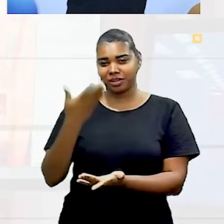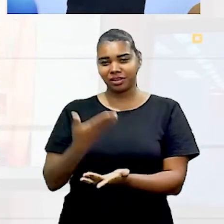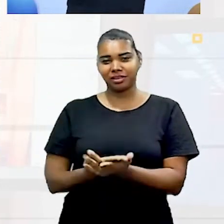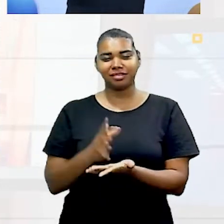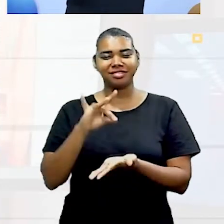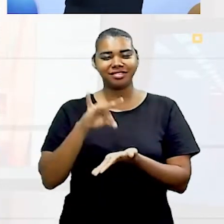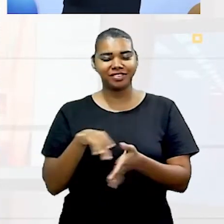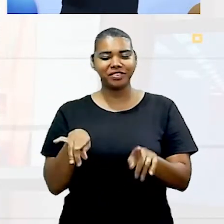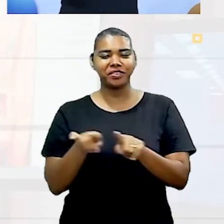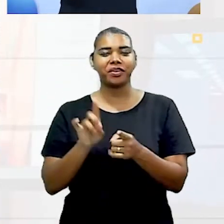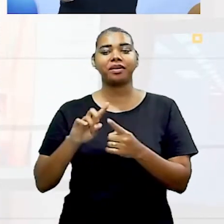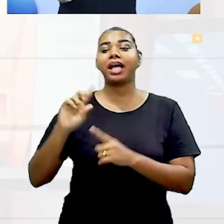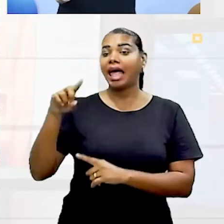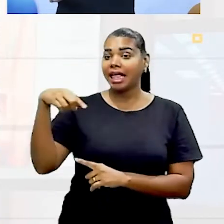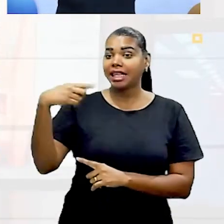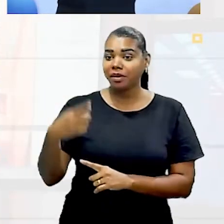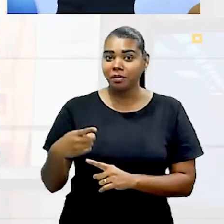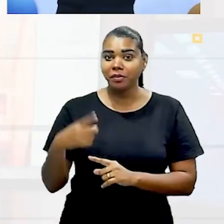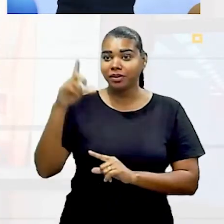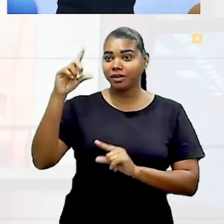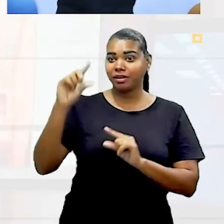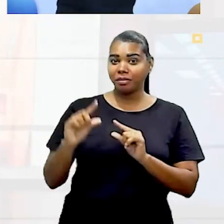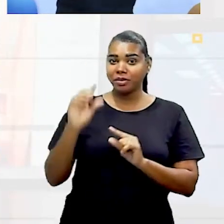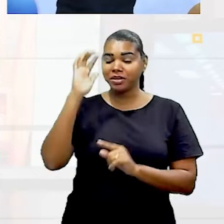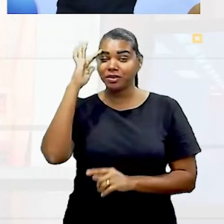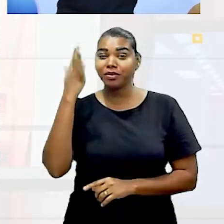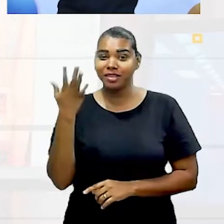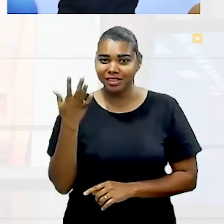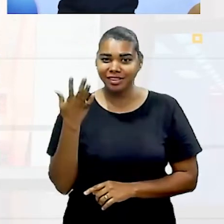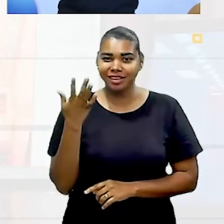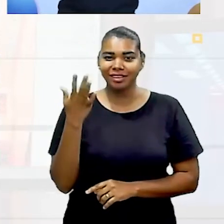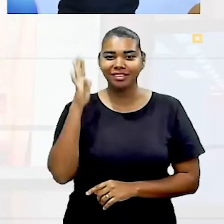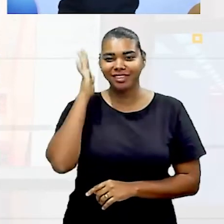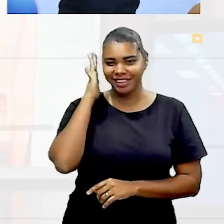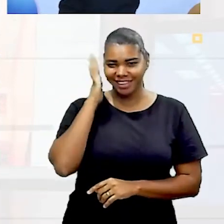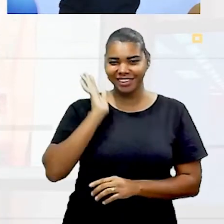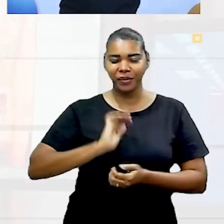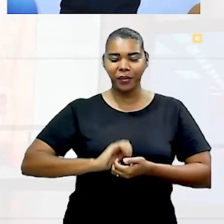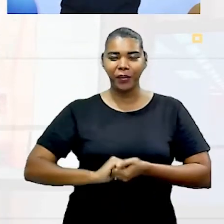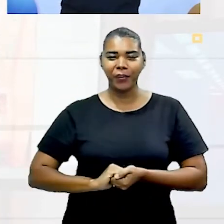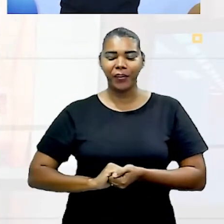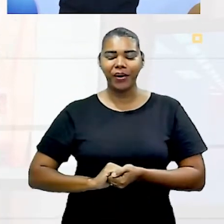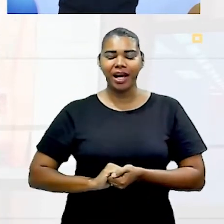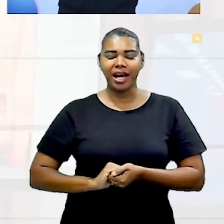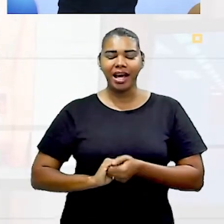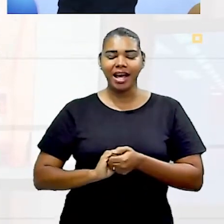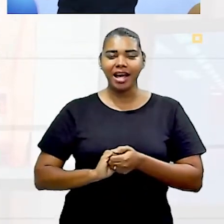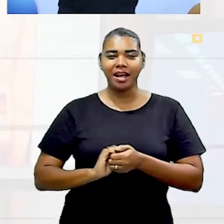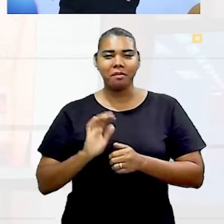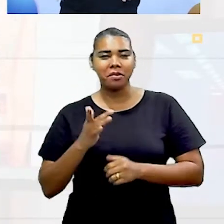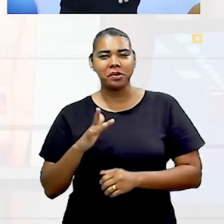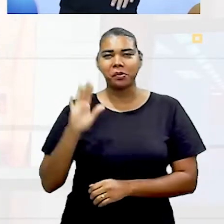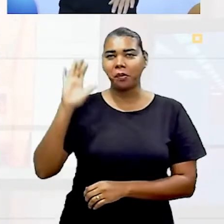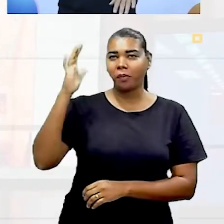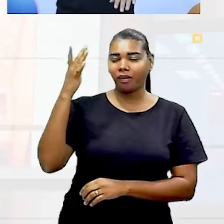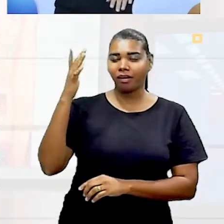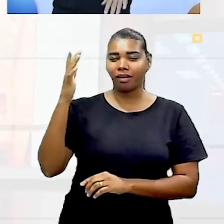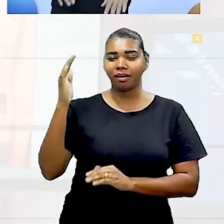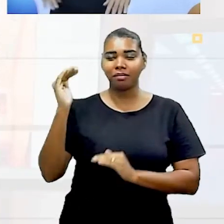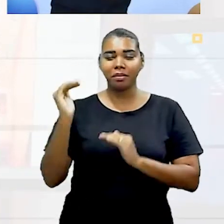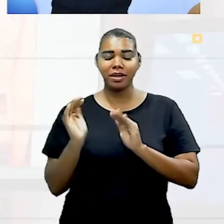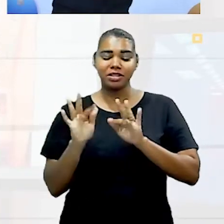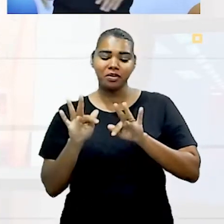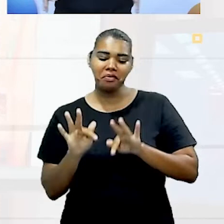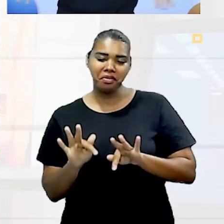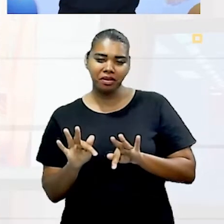E depois disso, você vai ter uma baixa, que vai ser a resolução. Quando o clima baixa, você vai ter o final,